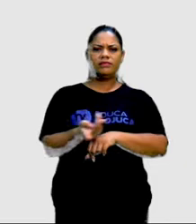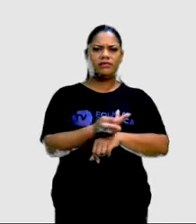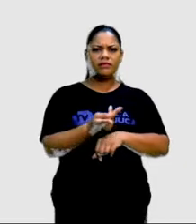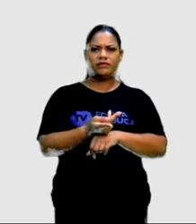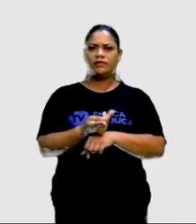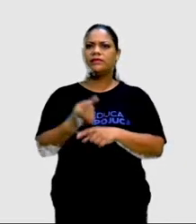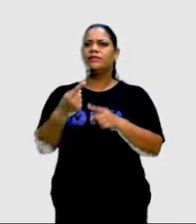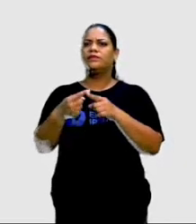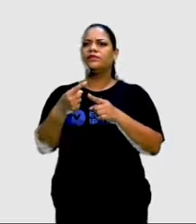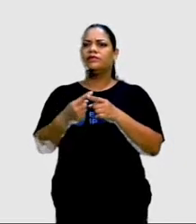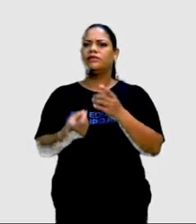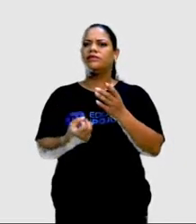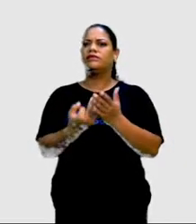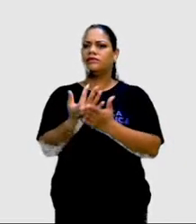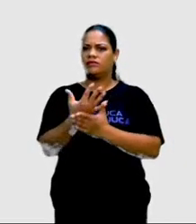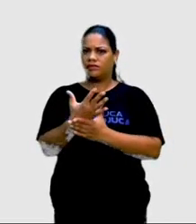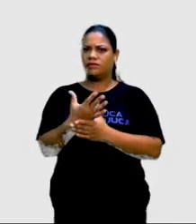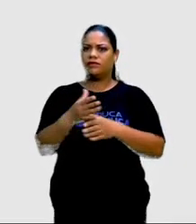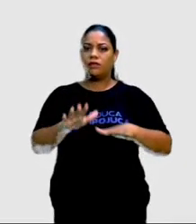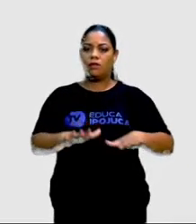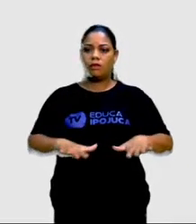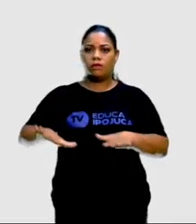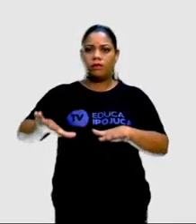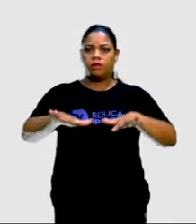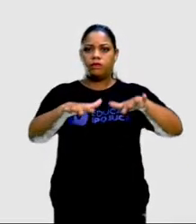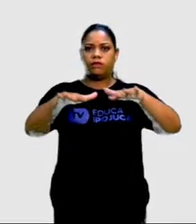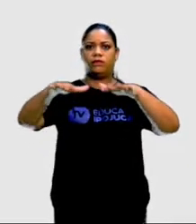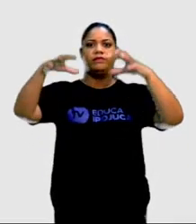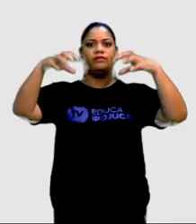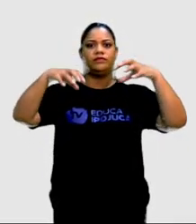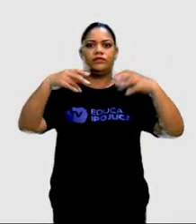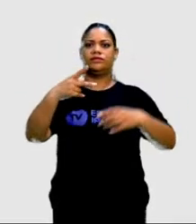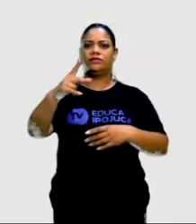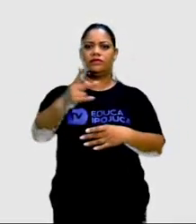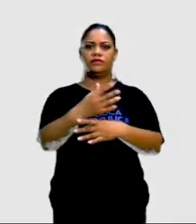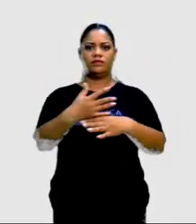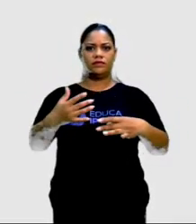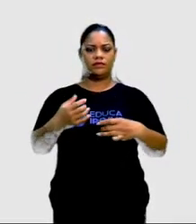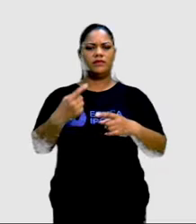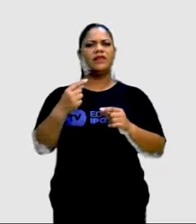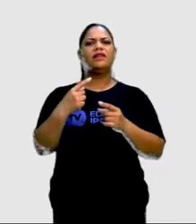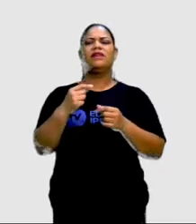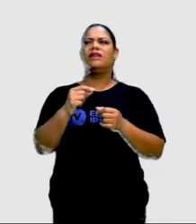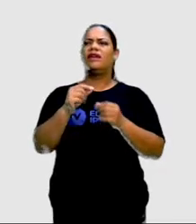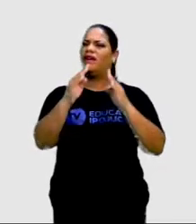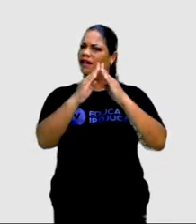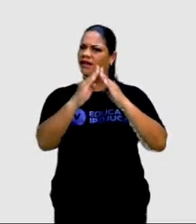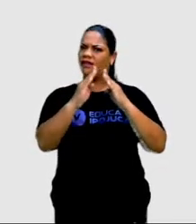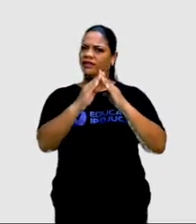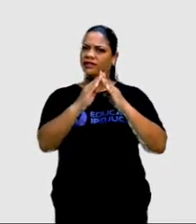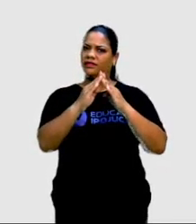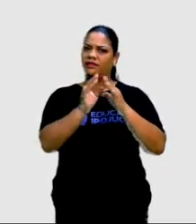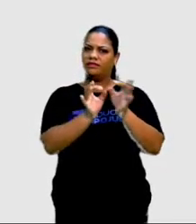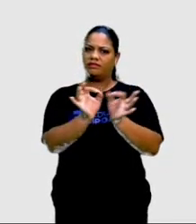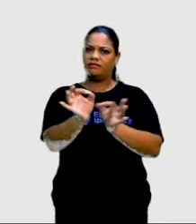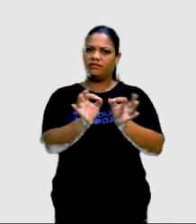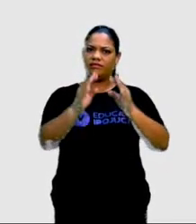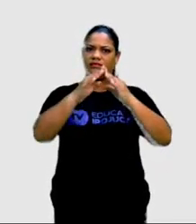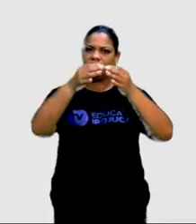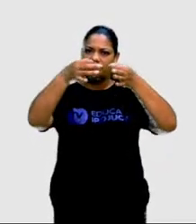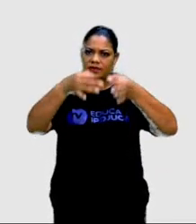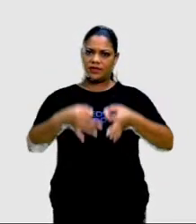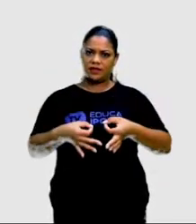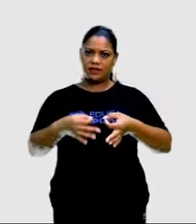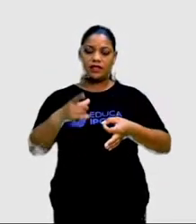principais causas de enchente na sua cidade. Será que as casas estão construídas no lugar certo? Existe